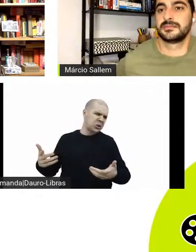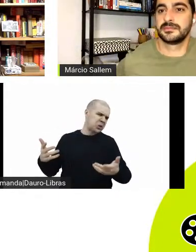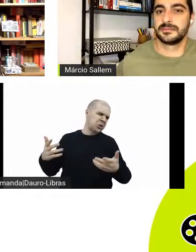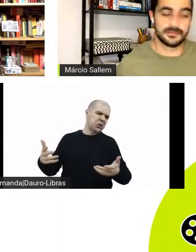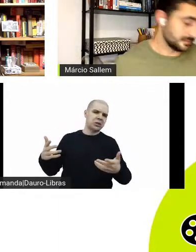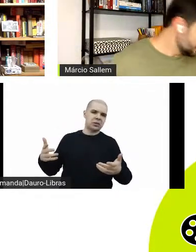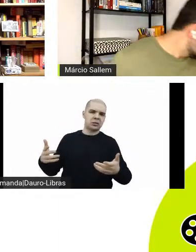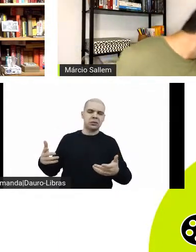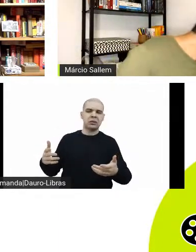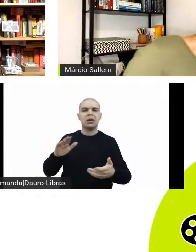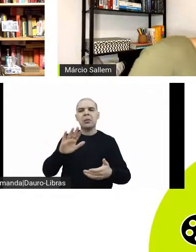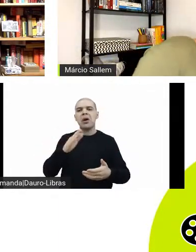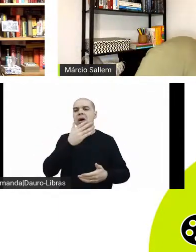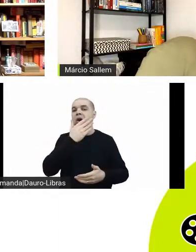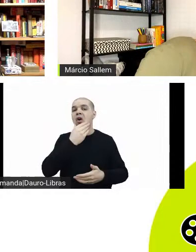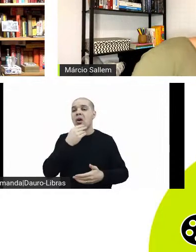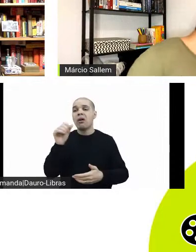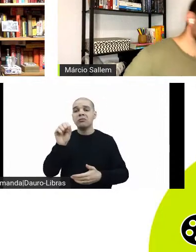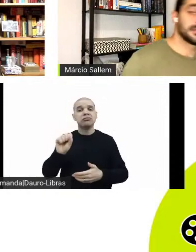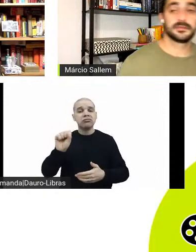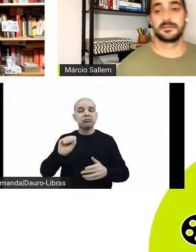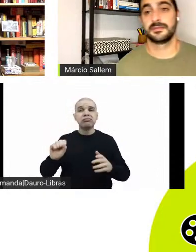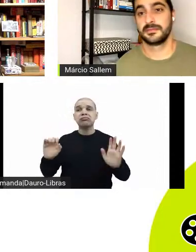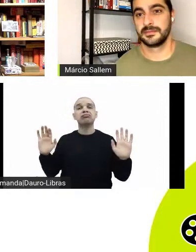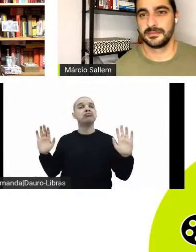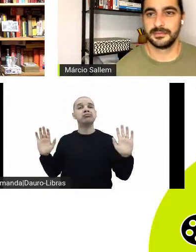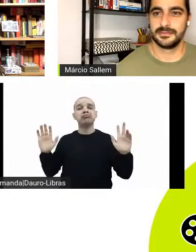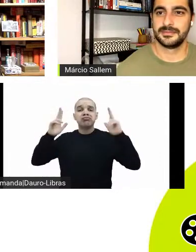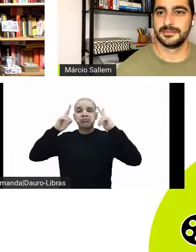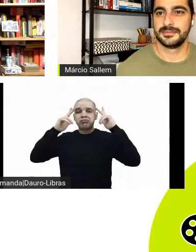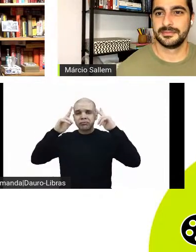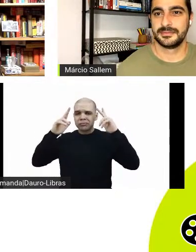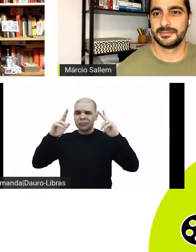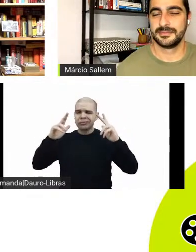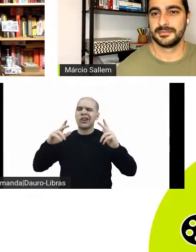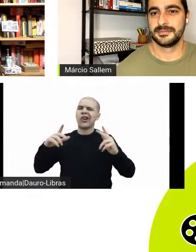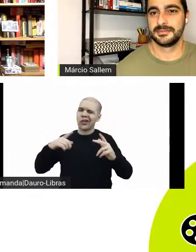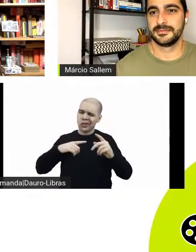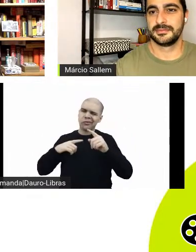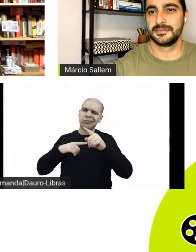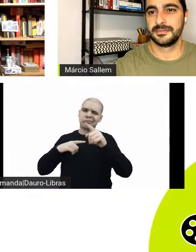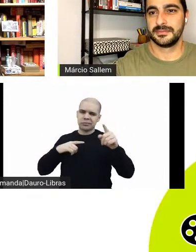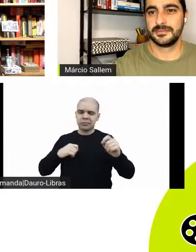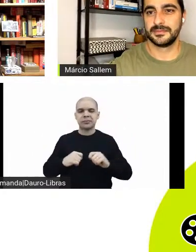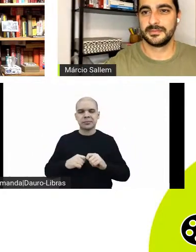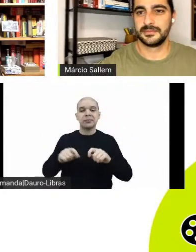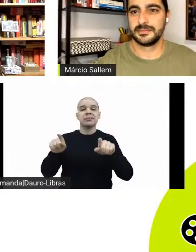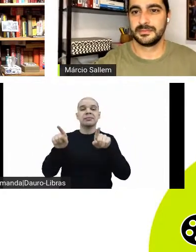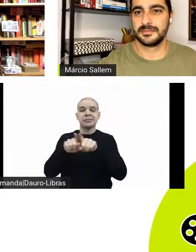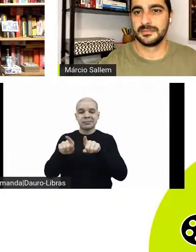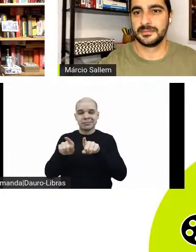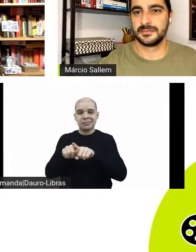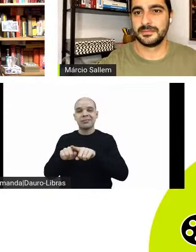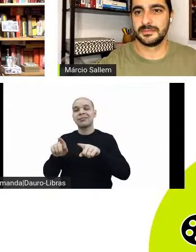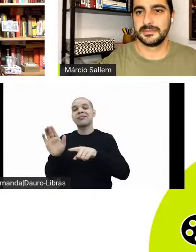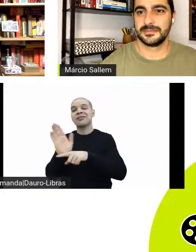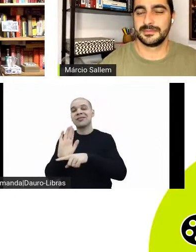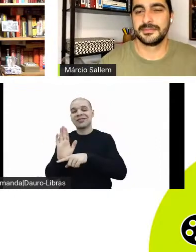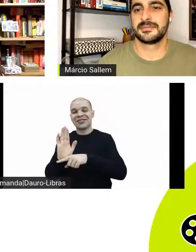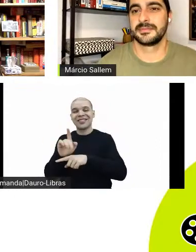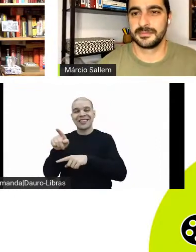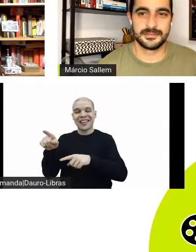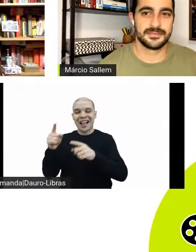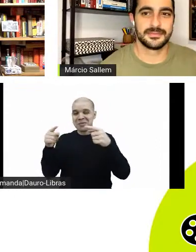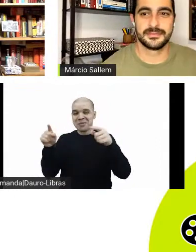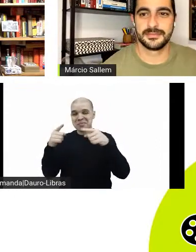assim do homem. E, claro, o pessoal pontuando, e eu assino embaixo, a trilha sonora do ABBA, pode me chamar também de Creed, do que for,